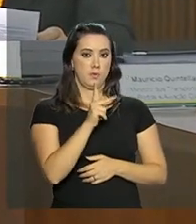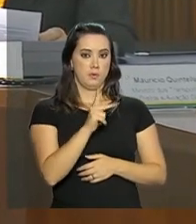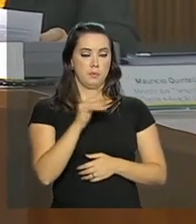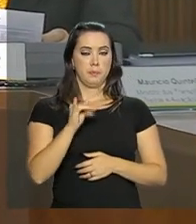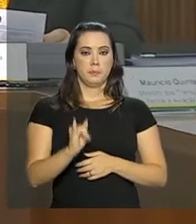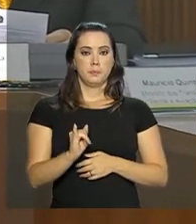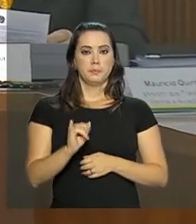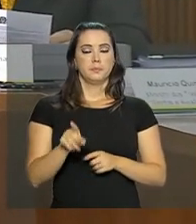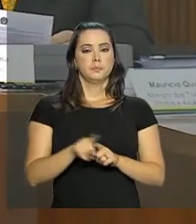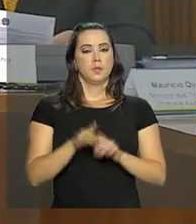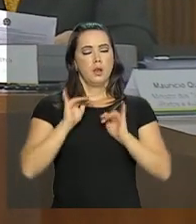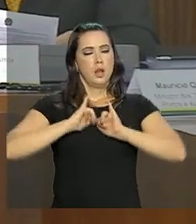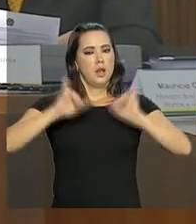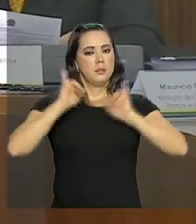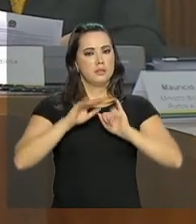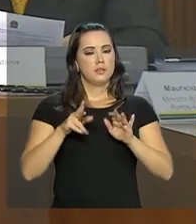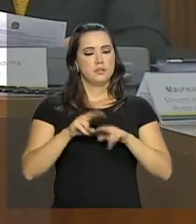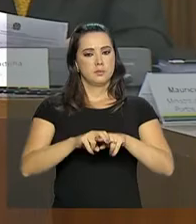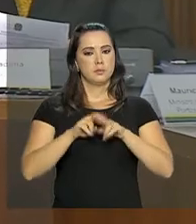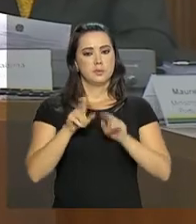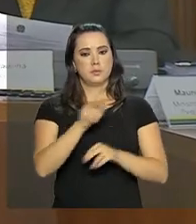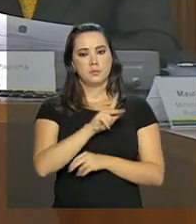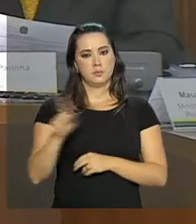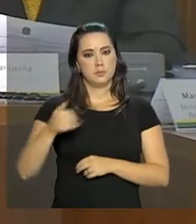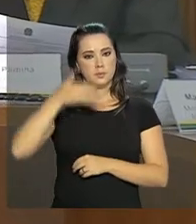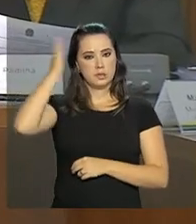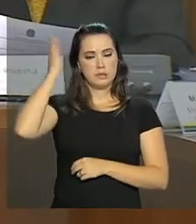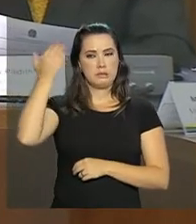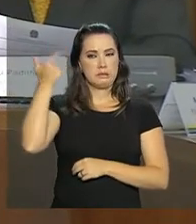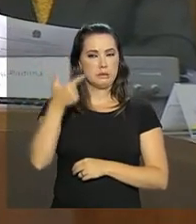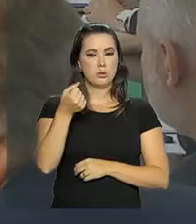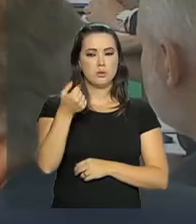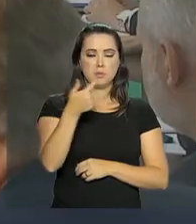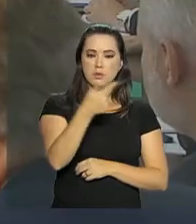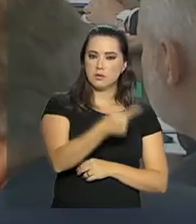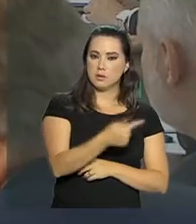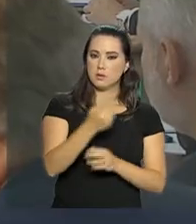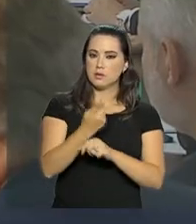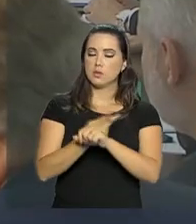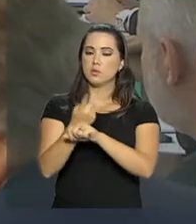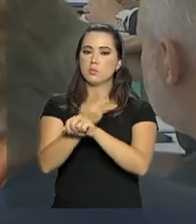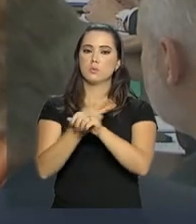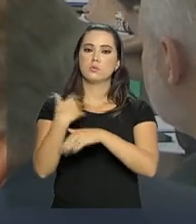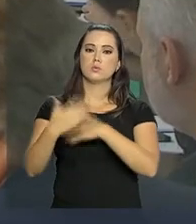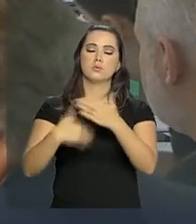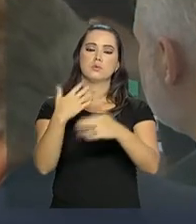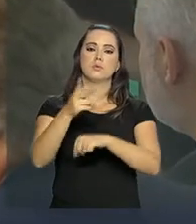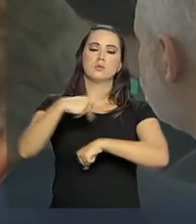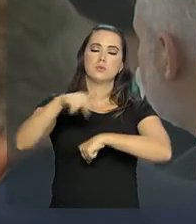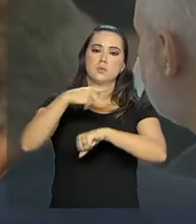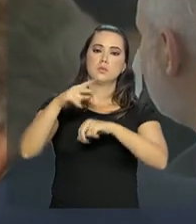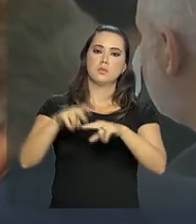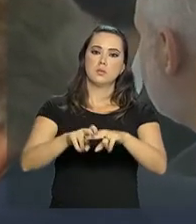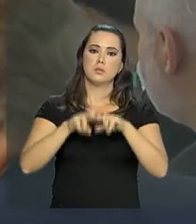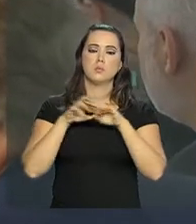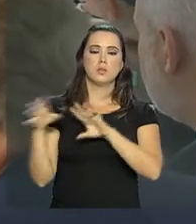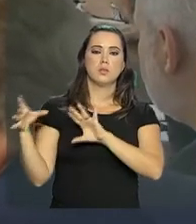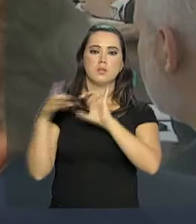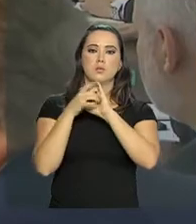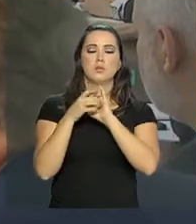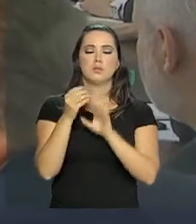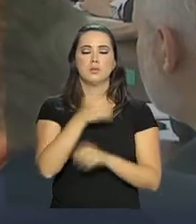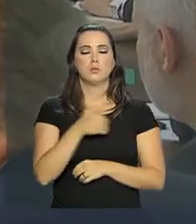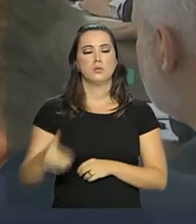de investimentos foi lançado pelo presidente Michel Temer em 2017 e busca o desenvolvimento do país por meio da União do